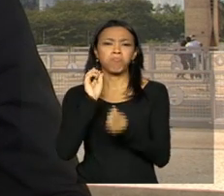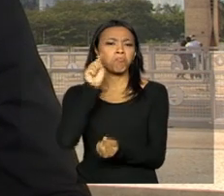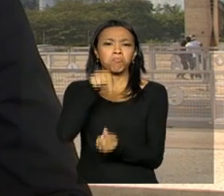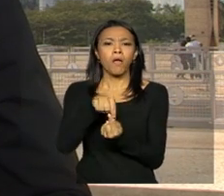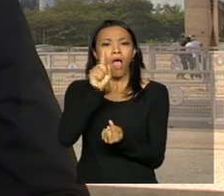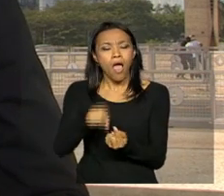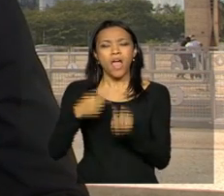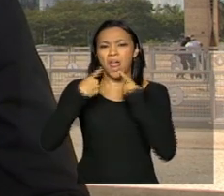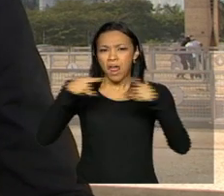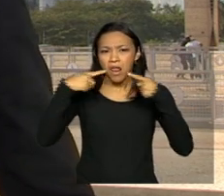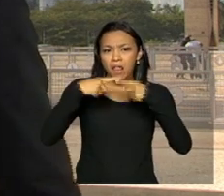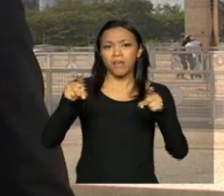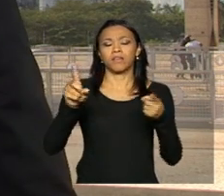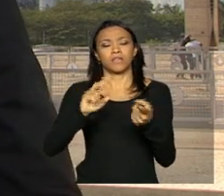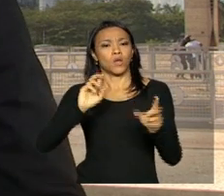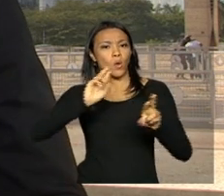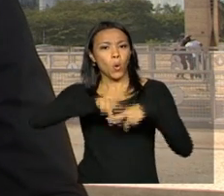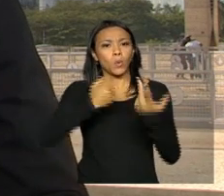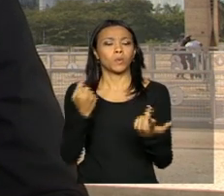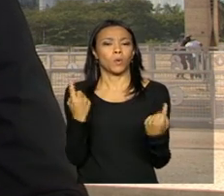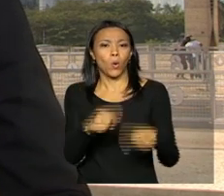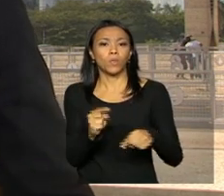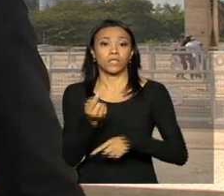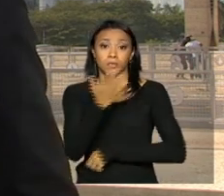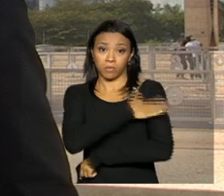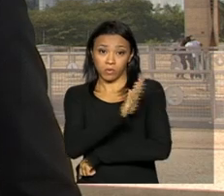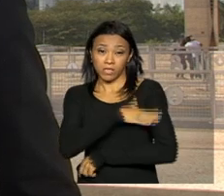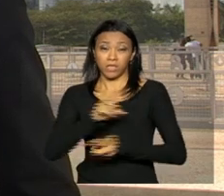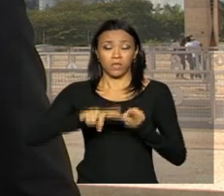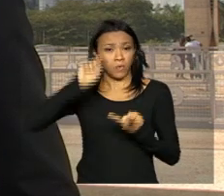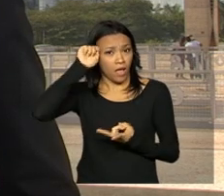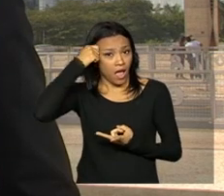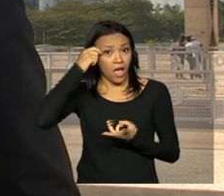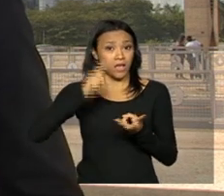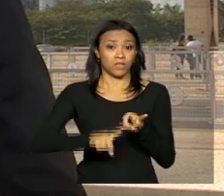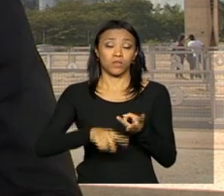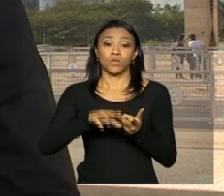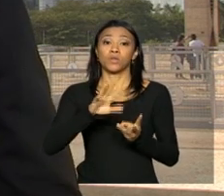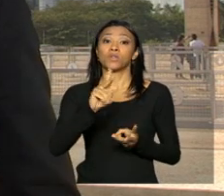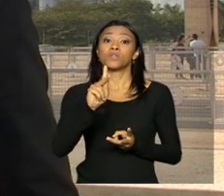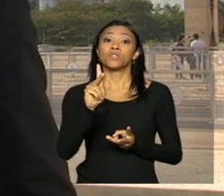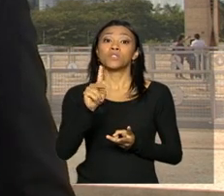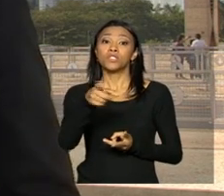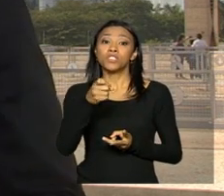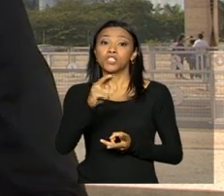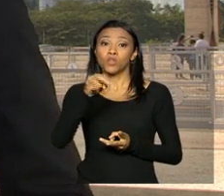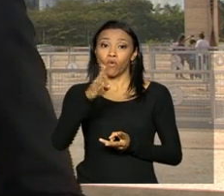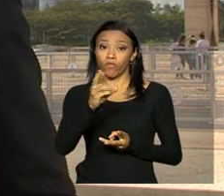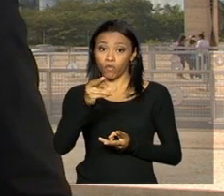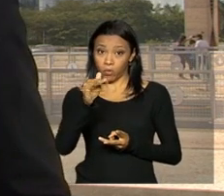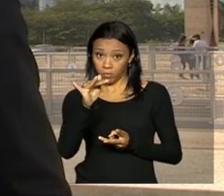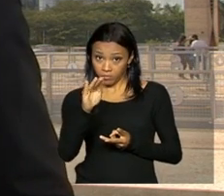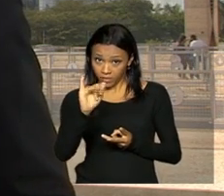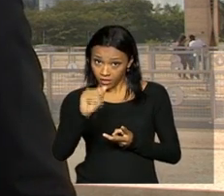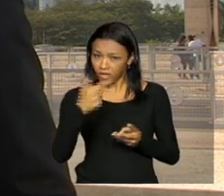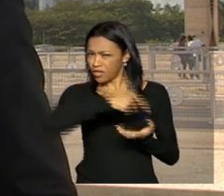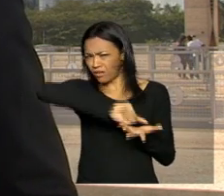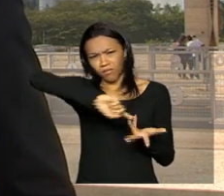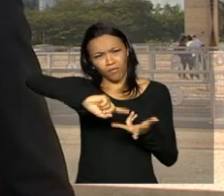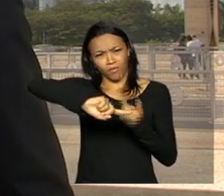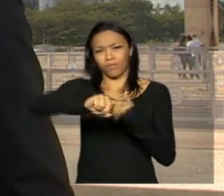denunciar casos de intolerância religiosa, racismo, xenofobia e outros tipos de discriminação.